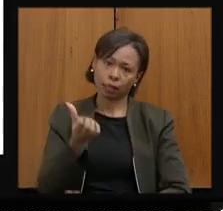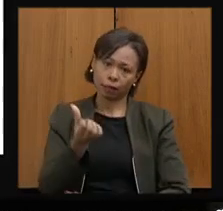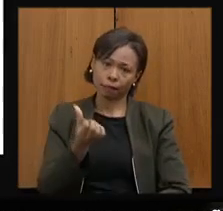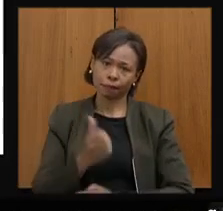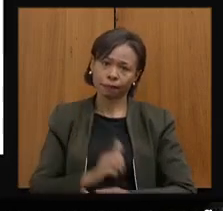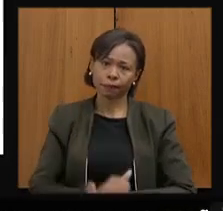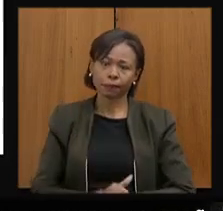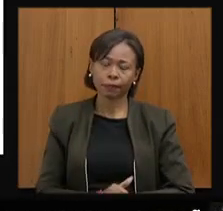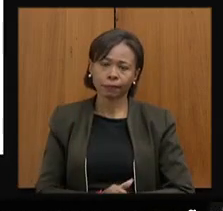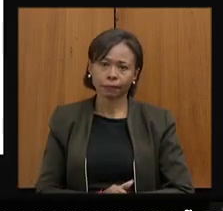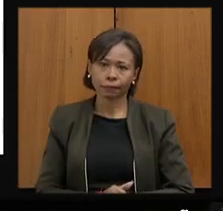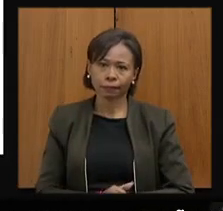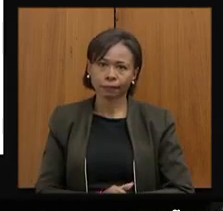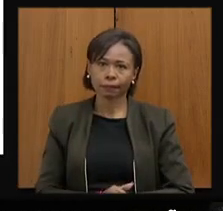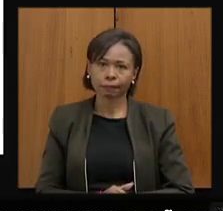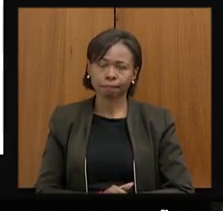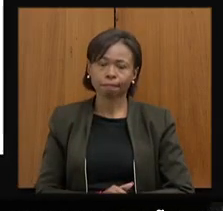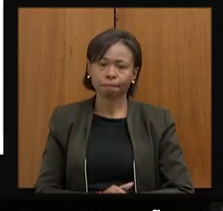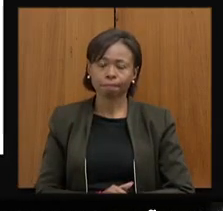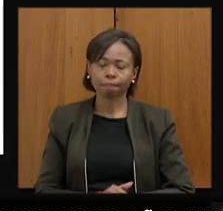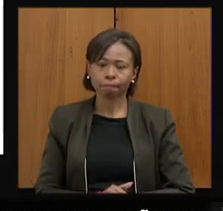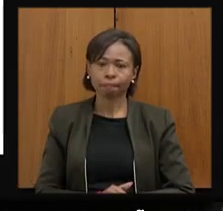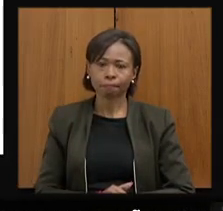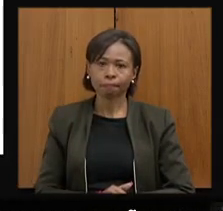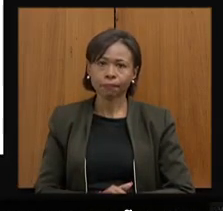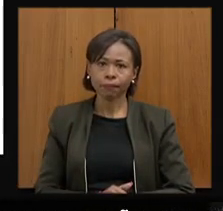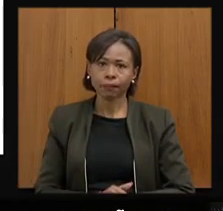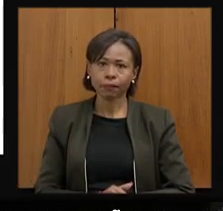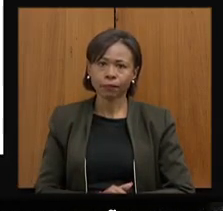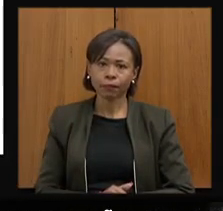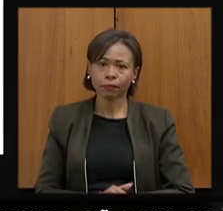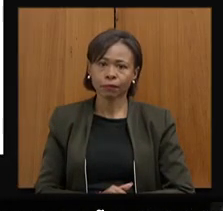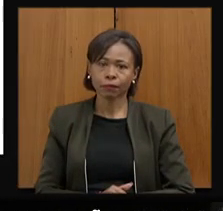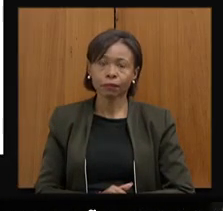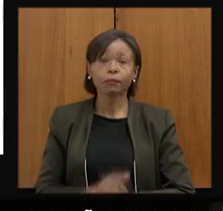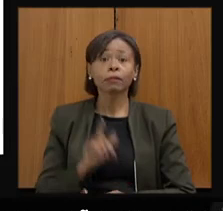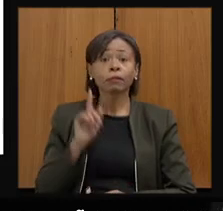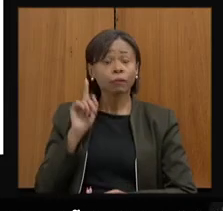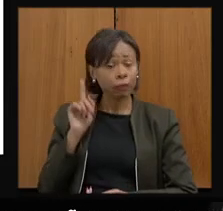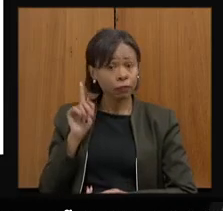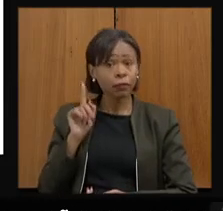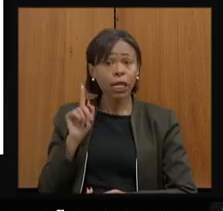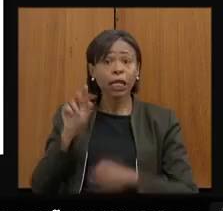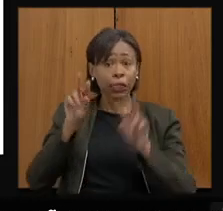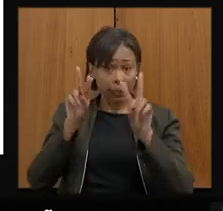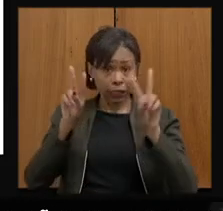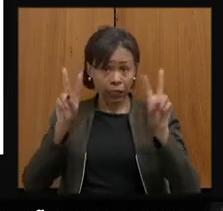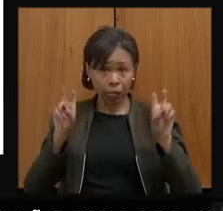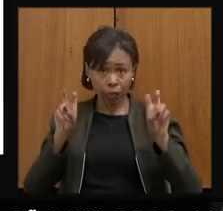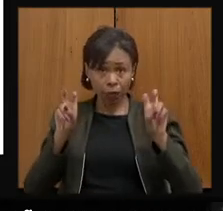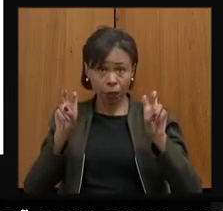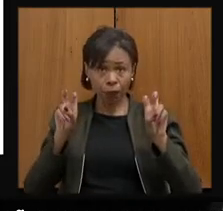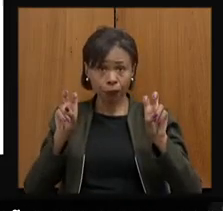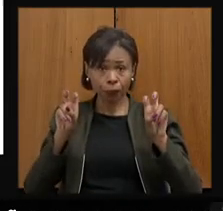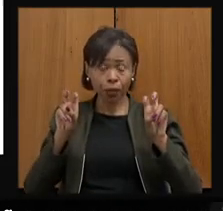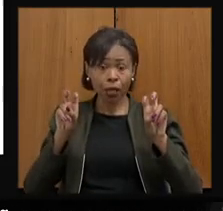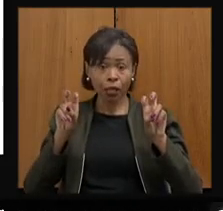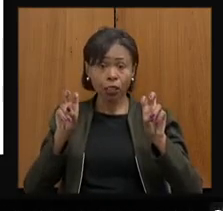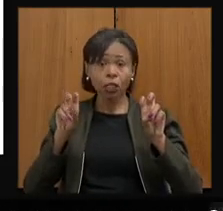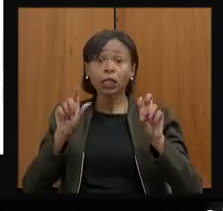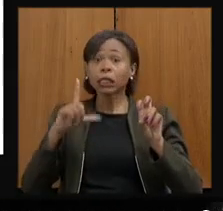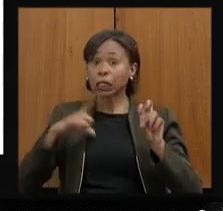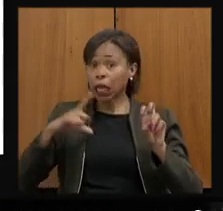pedir um... Em relação... Gostaria de destacar que esse tema recebeu um